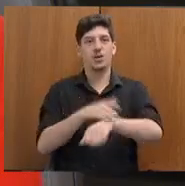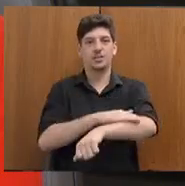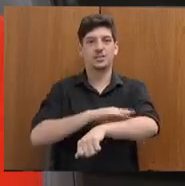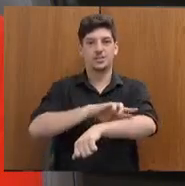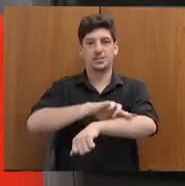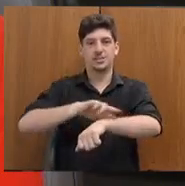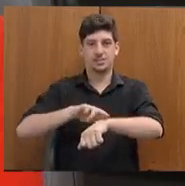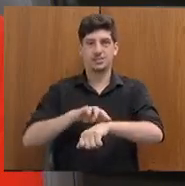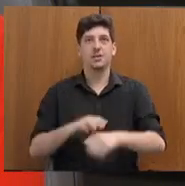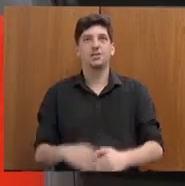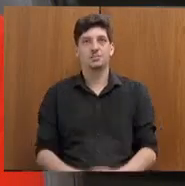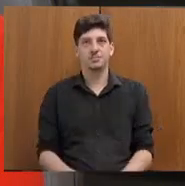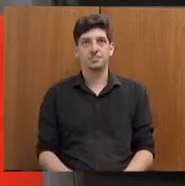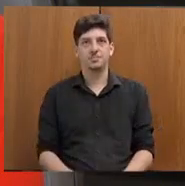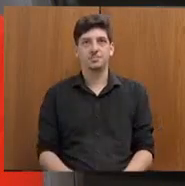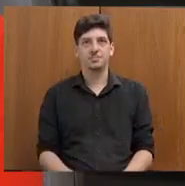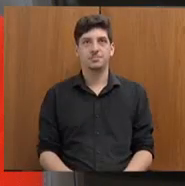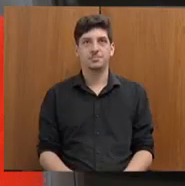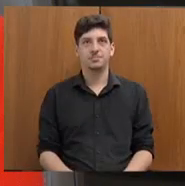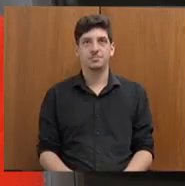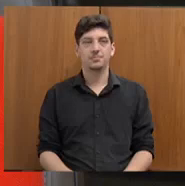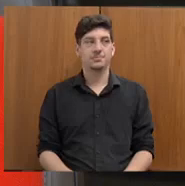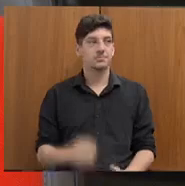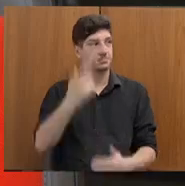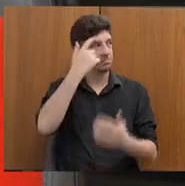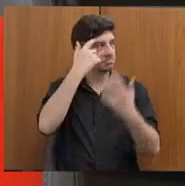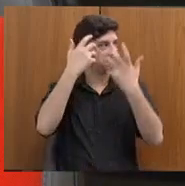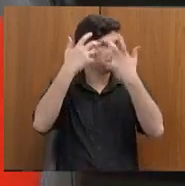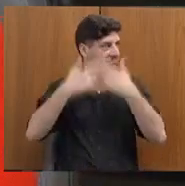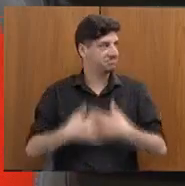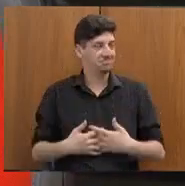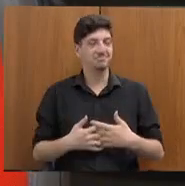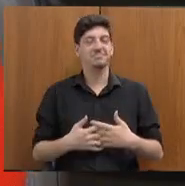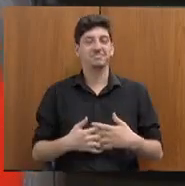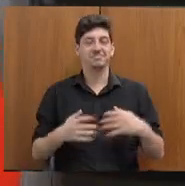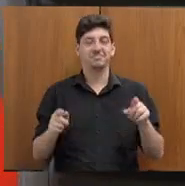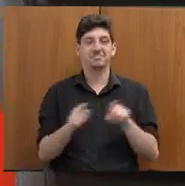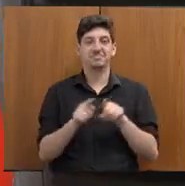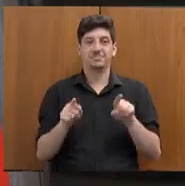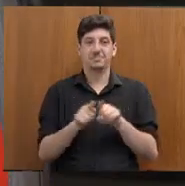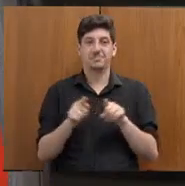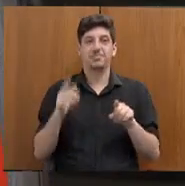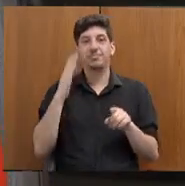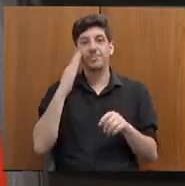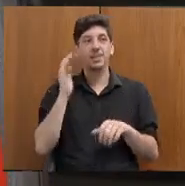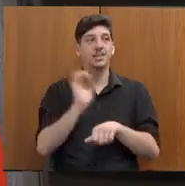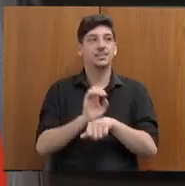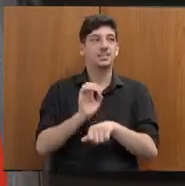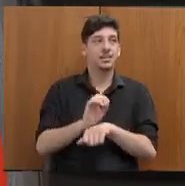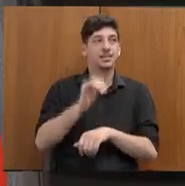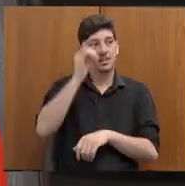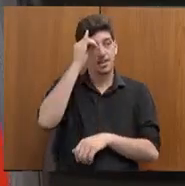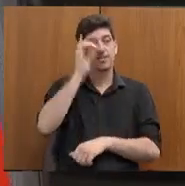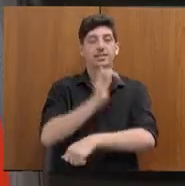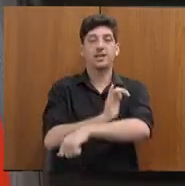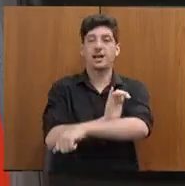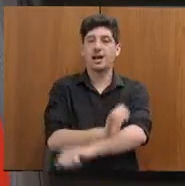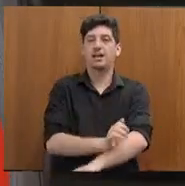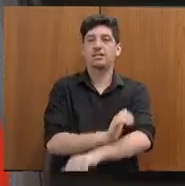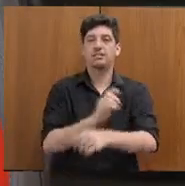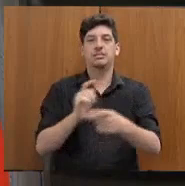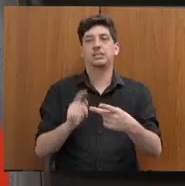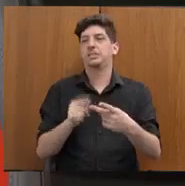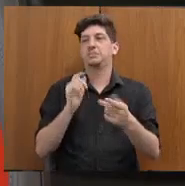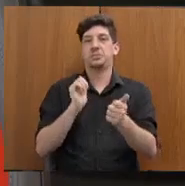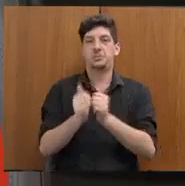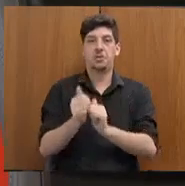+, enfim. Eu penso que a gente poderia também pensar um Estado sem racismo, seja no esporte, na sociedade, de modo